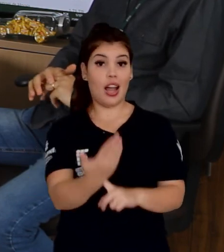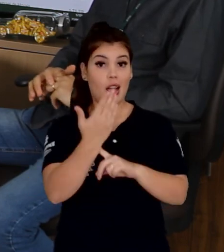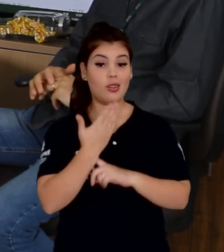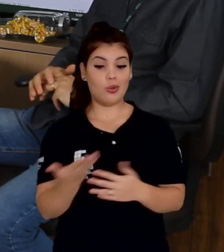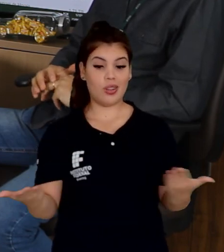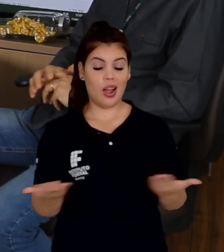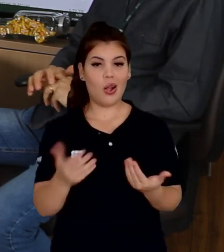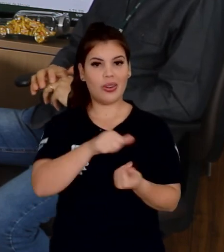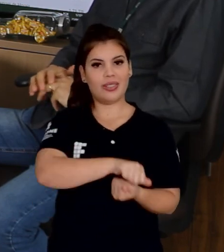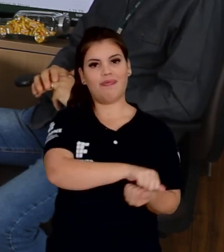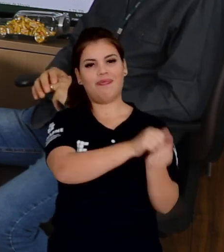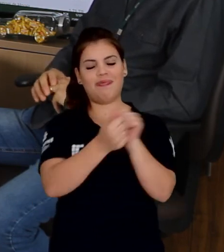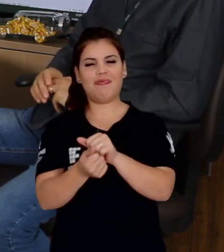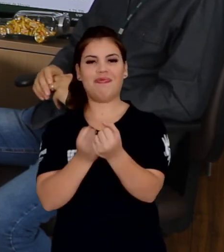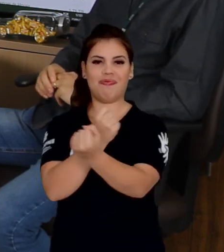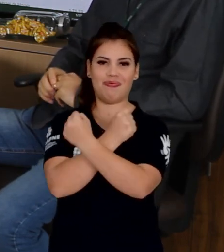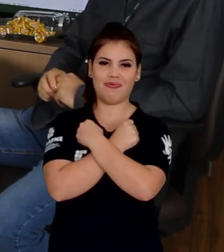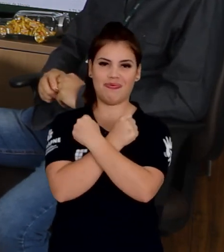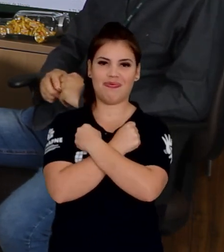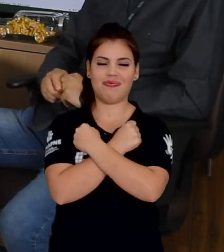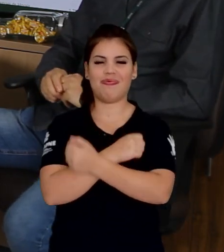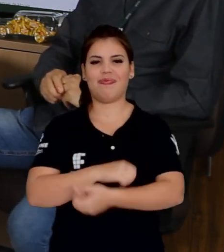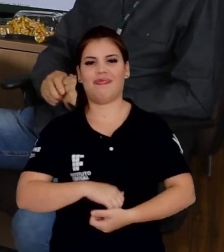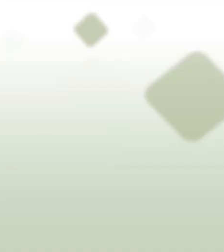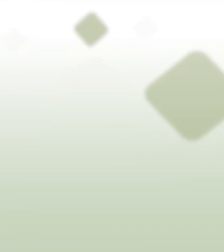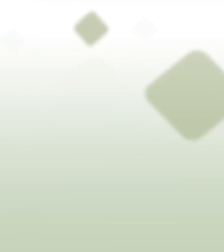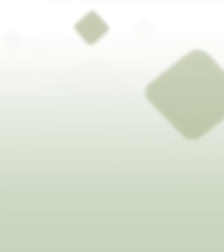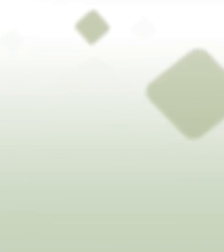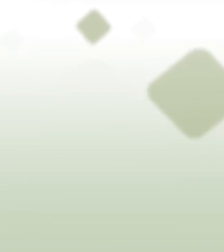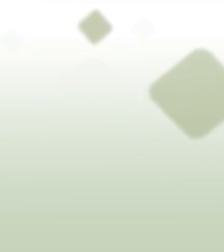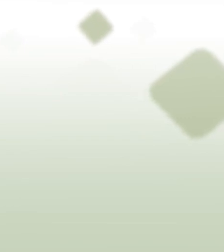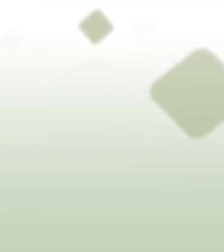auxiliar nessa adequação. Um forte abraço.